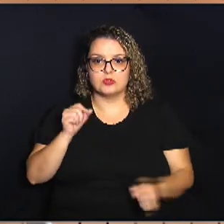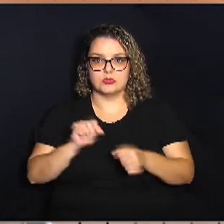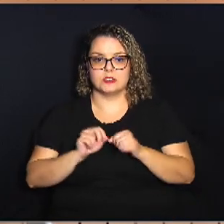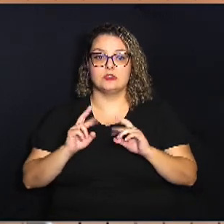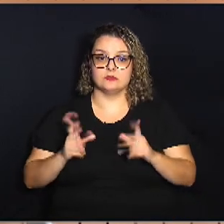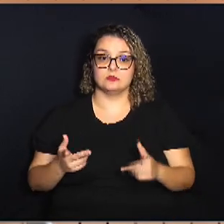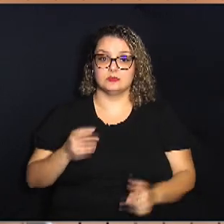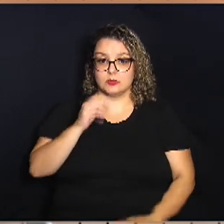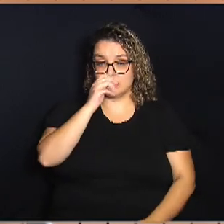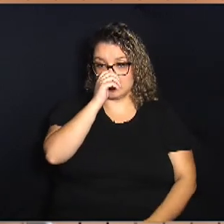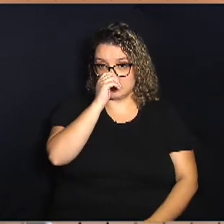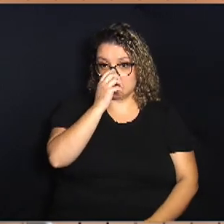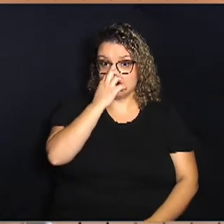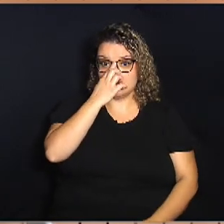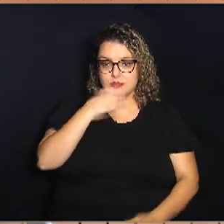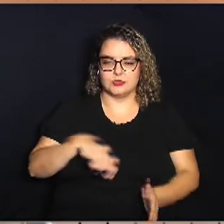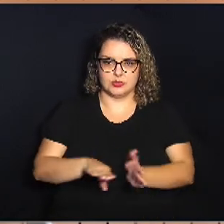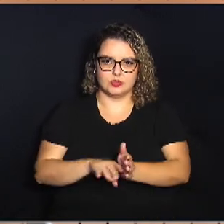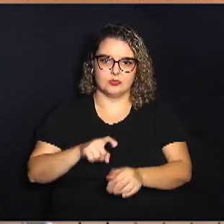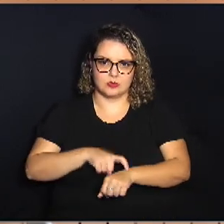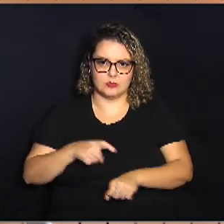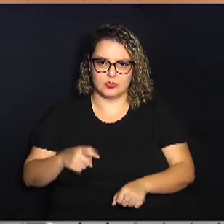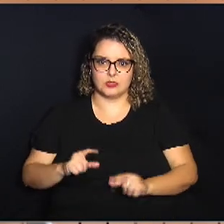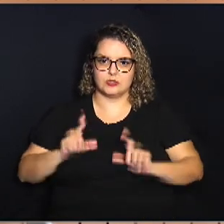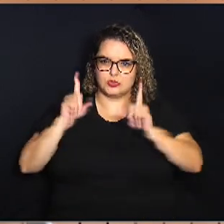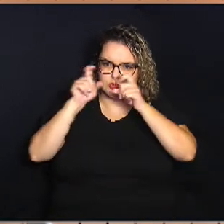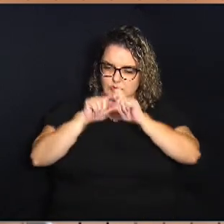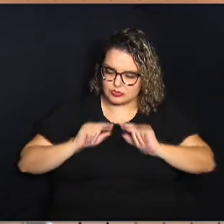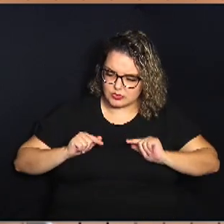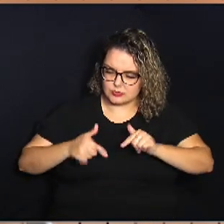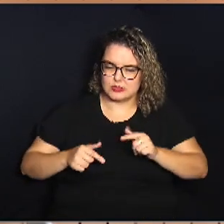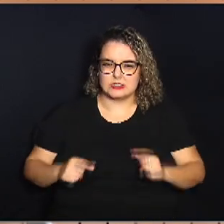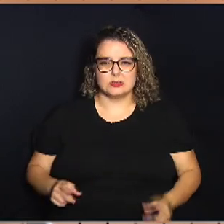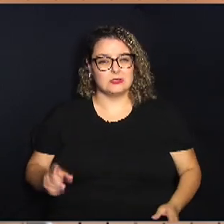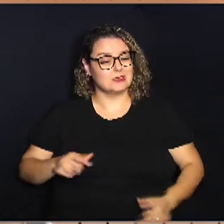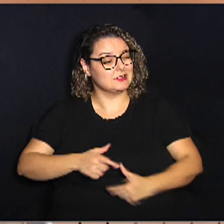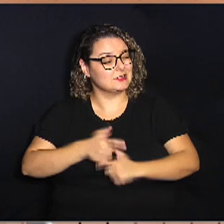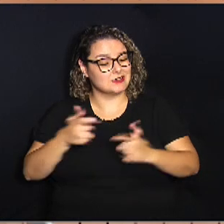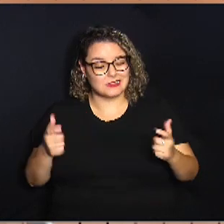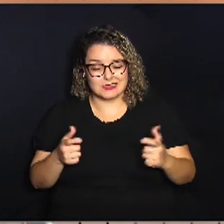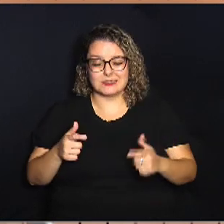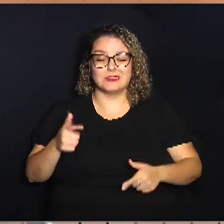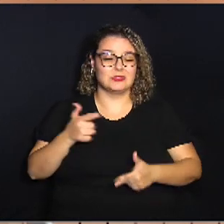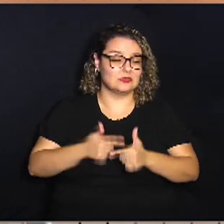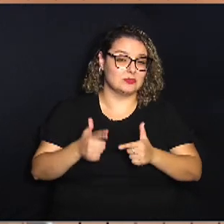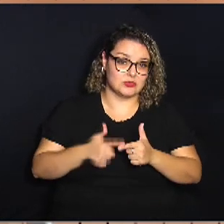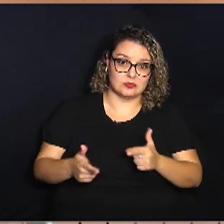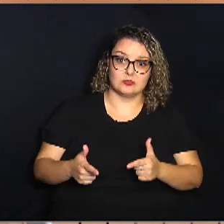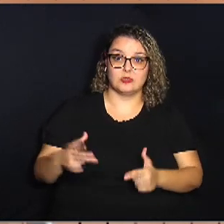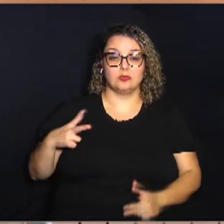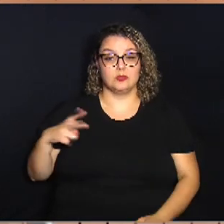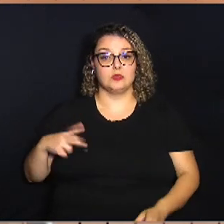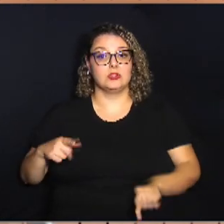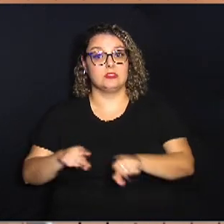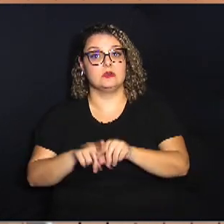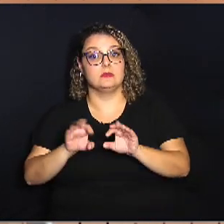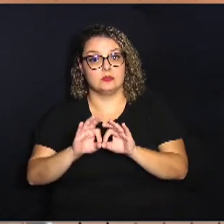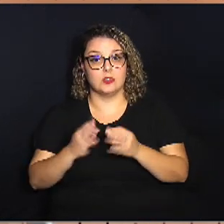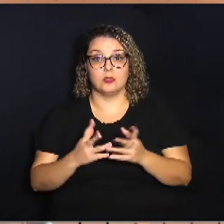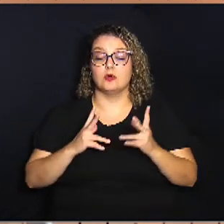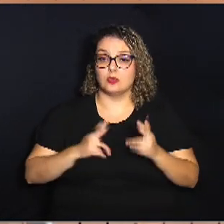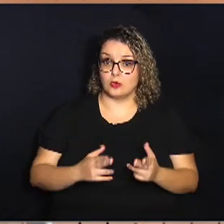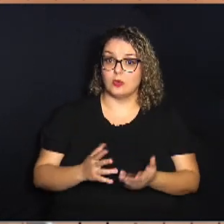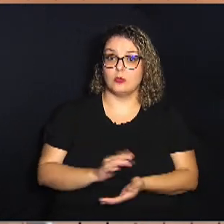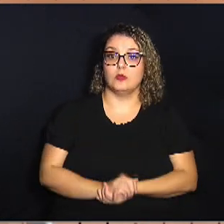chegam em minhas mãos em momentos de luta sofrimento grandes dificuldades pessoais e familiares como está escrito